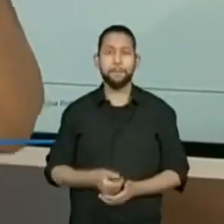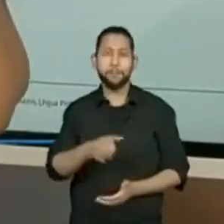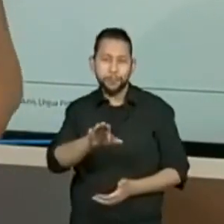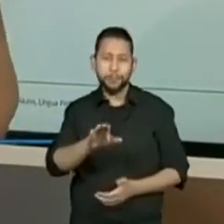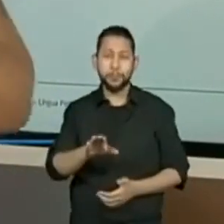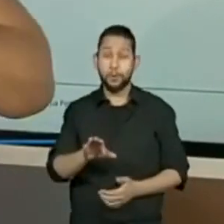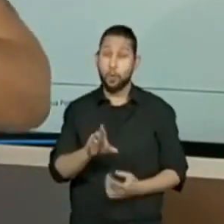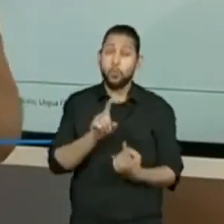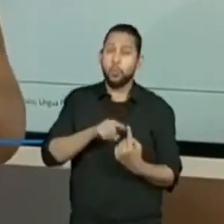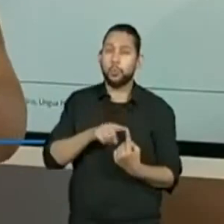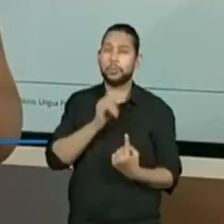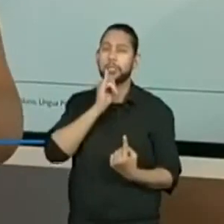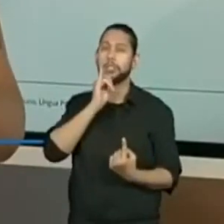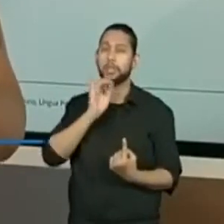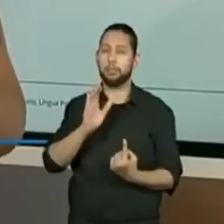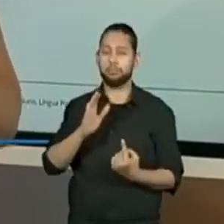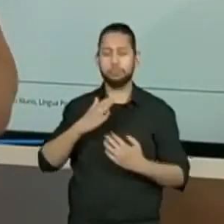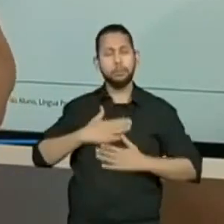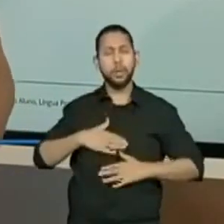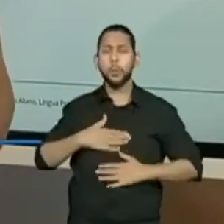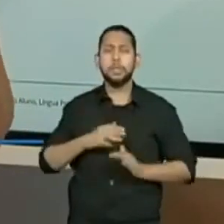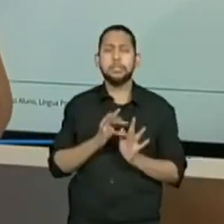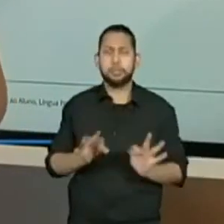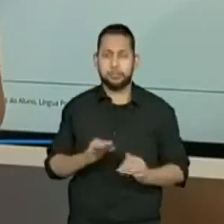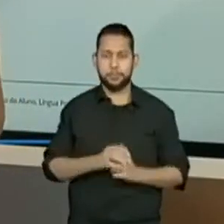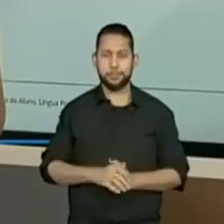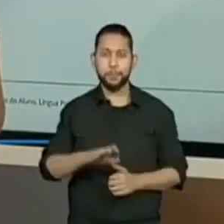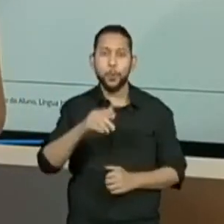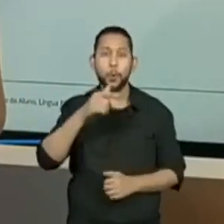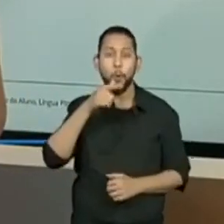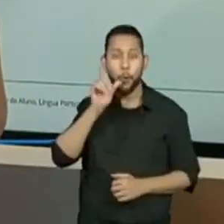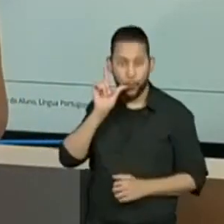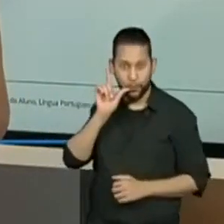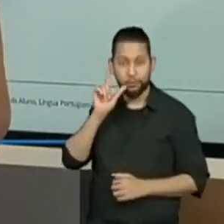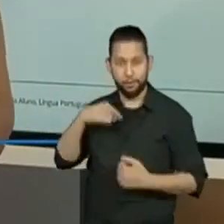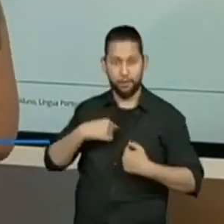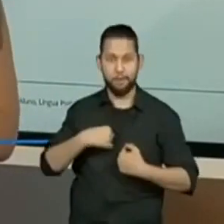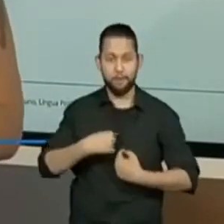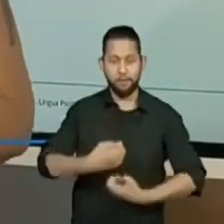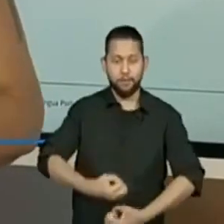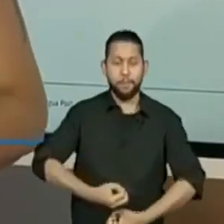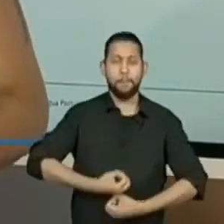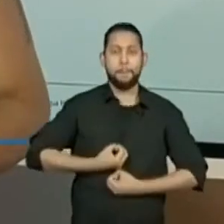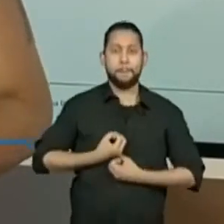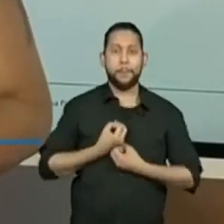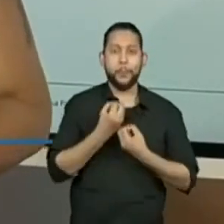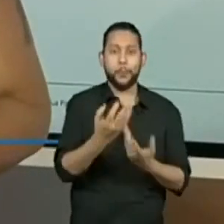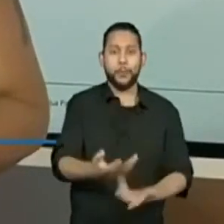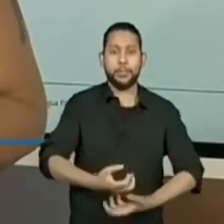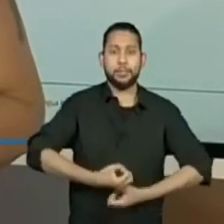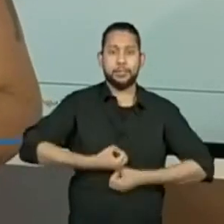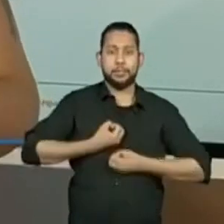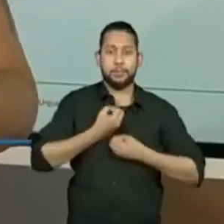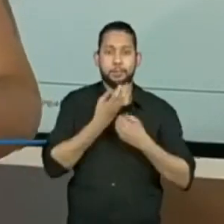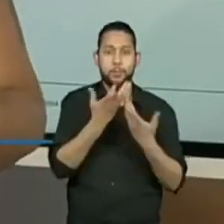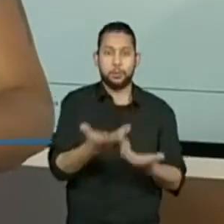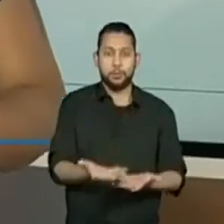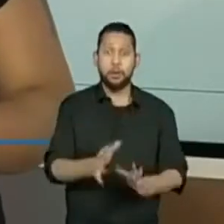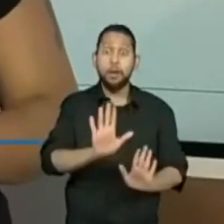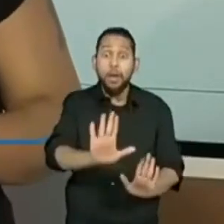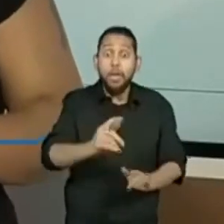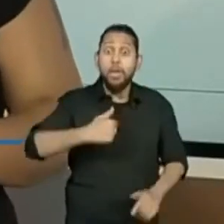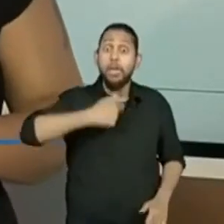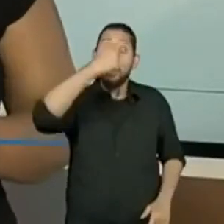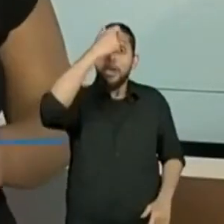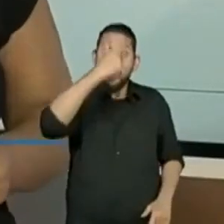Ontem, vou dar um exemplo bem tranquilo. Ontem, quando eu declamei o poema para vocês, eu fiz uma declamação de um